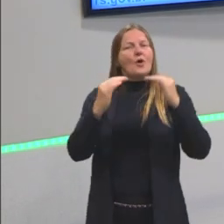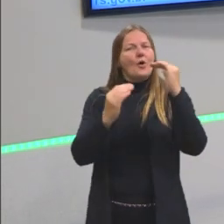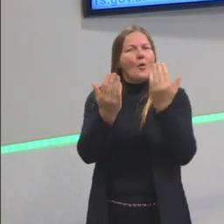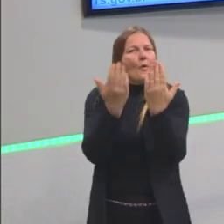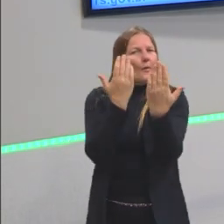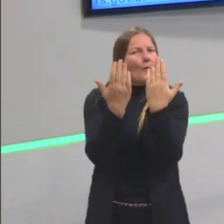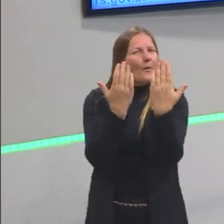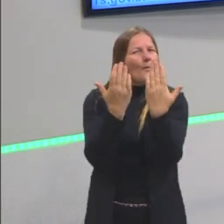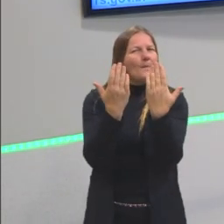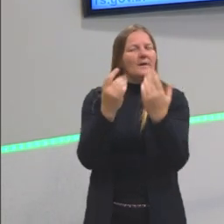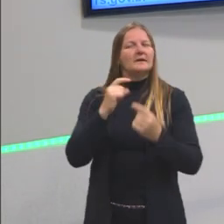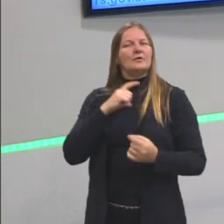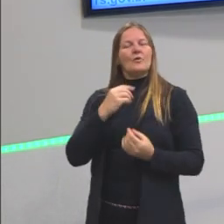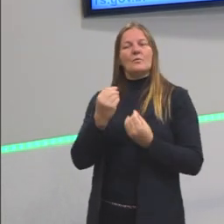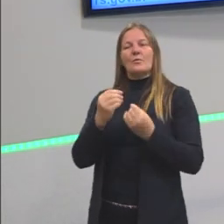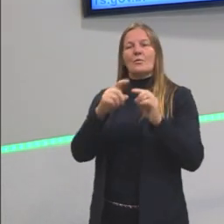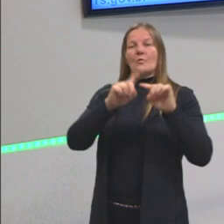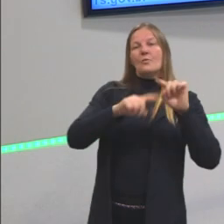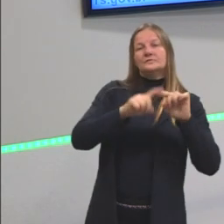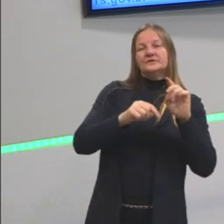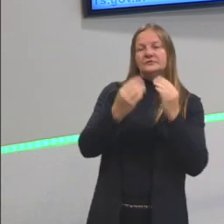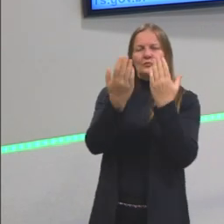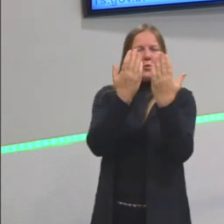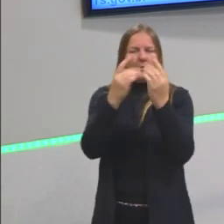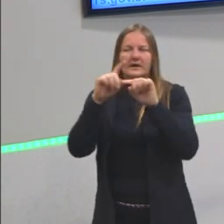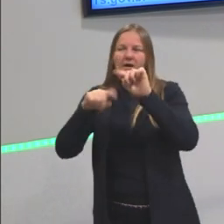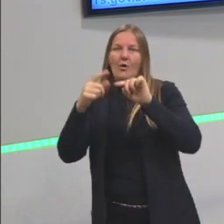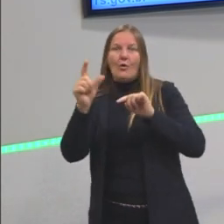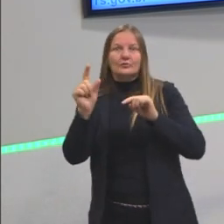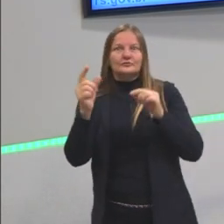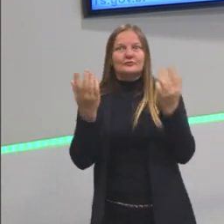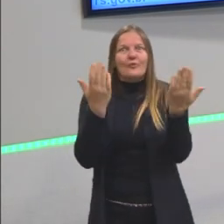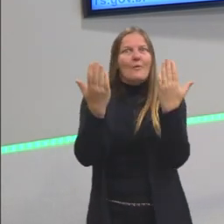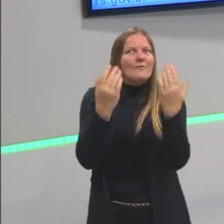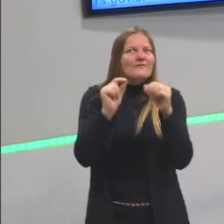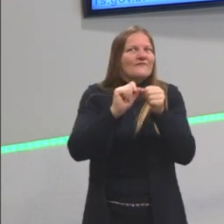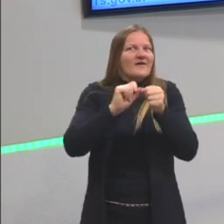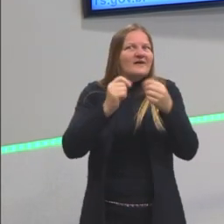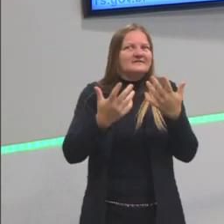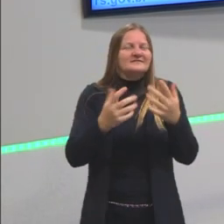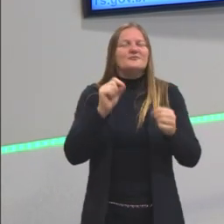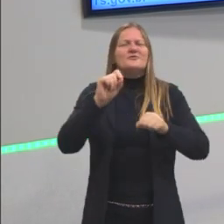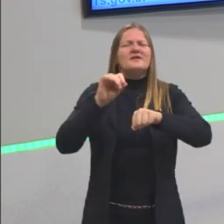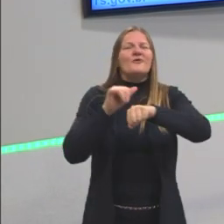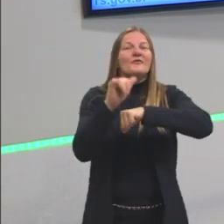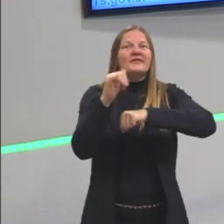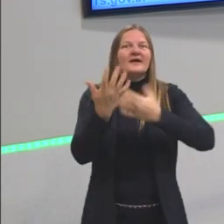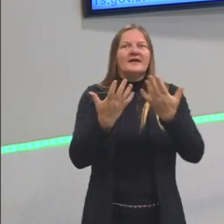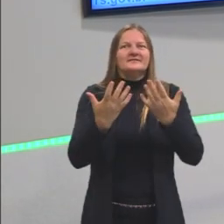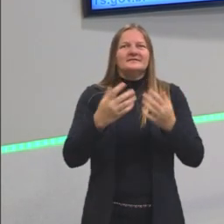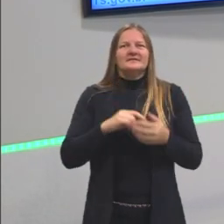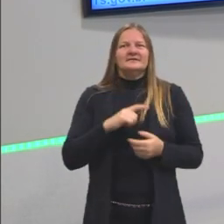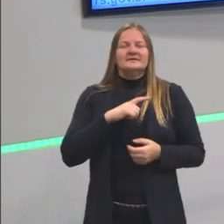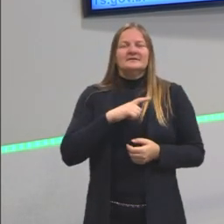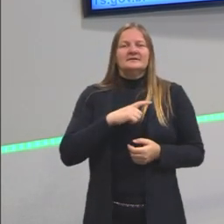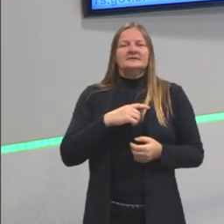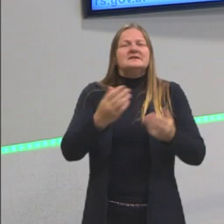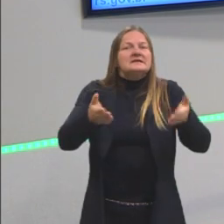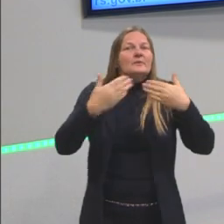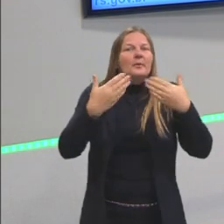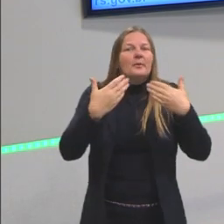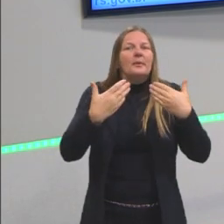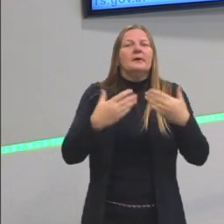Comparar temperatura entre corpos. Então, gente acaba. O que acontece? Quando a gente está um pouco mais quente,